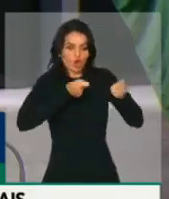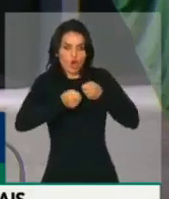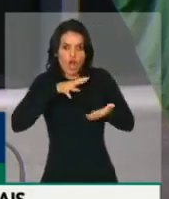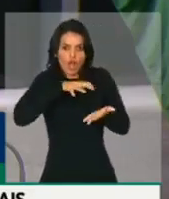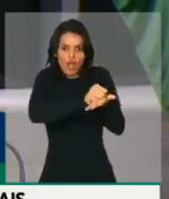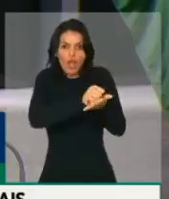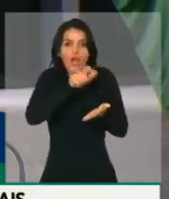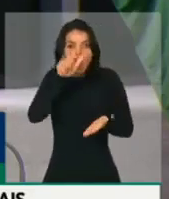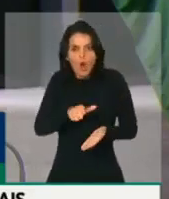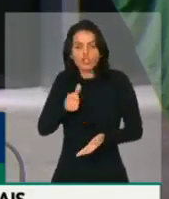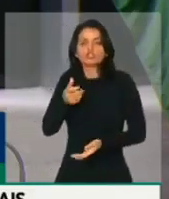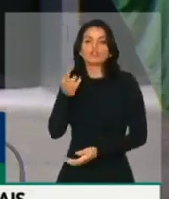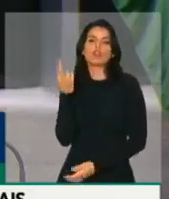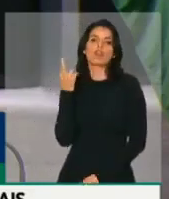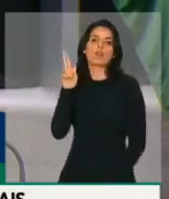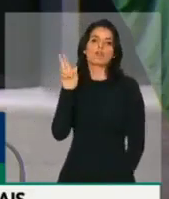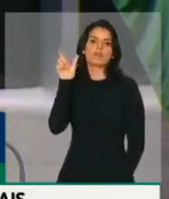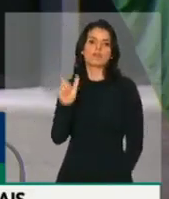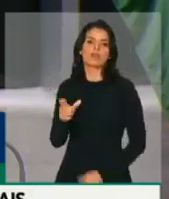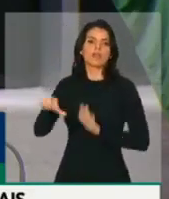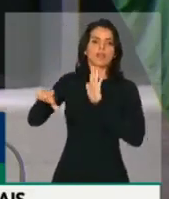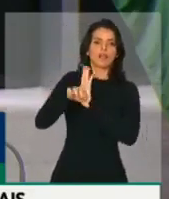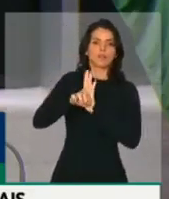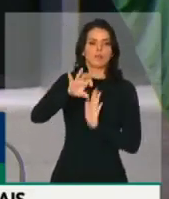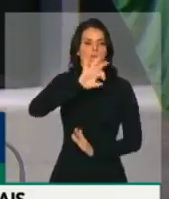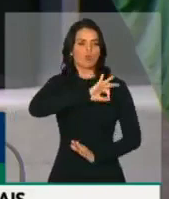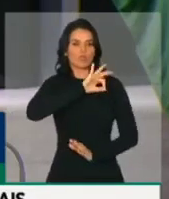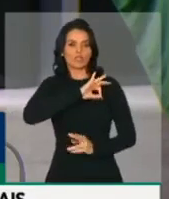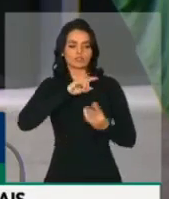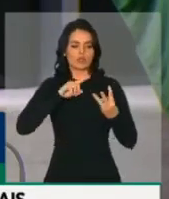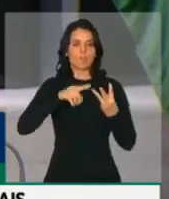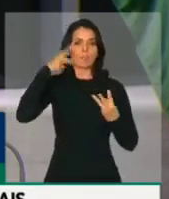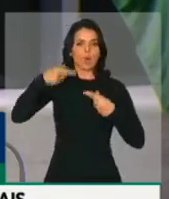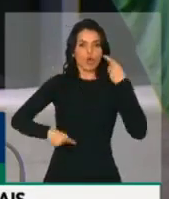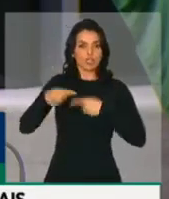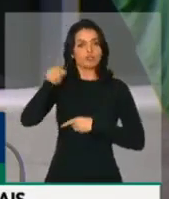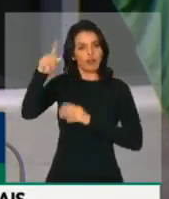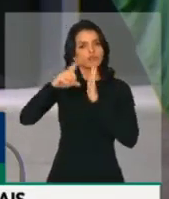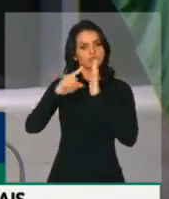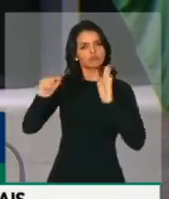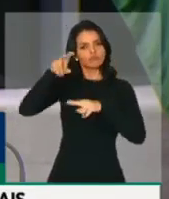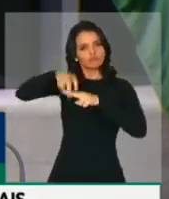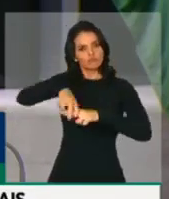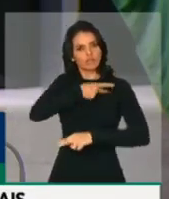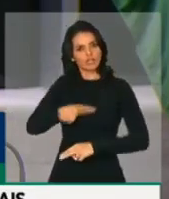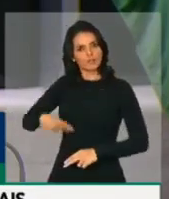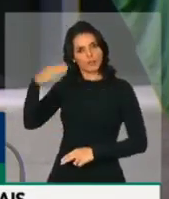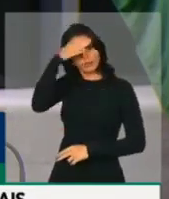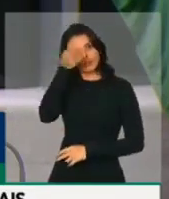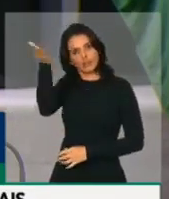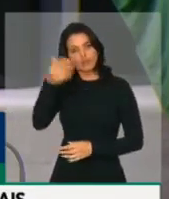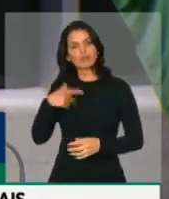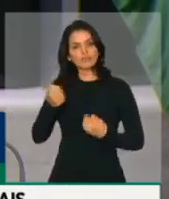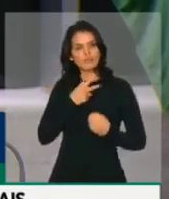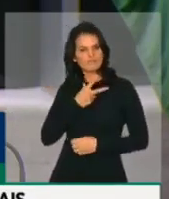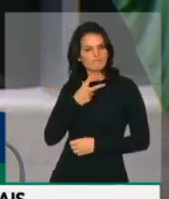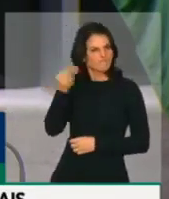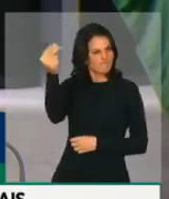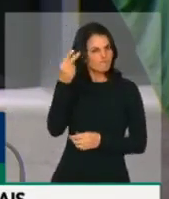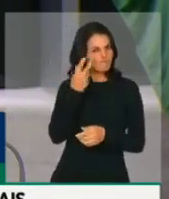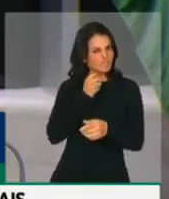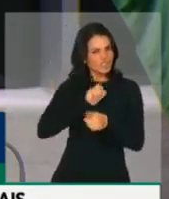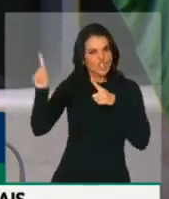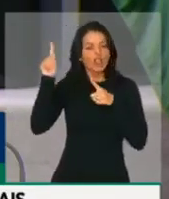representante nesta relação de crime, polícia e política, no Palácio do Planalto, tem que ser enfrentado, deputado André Figueiredo. Nós temos que, aqui,